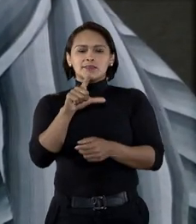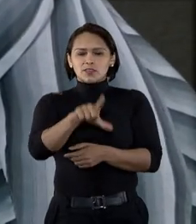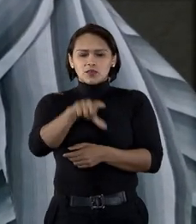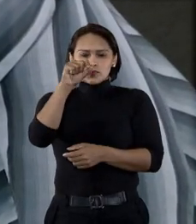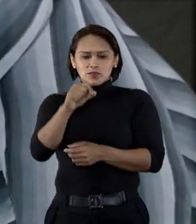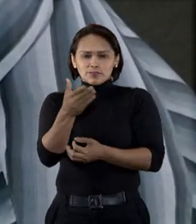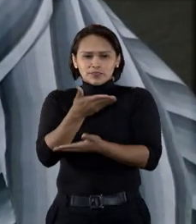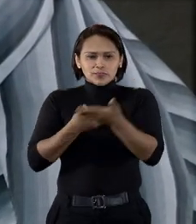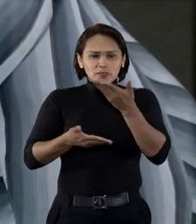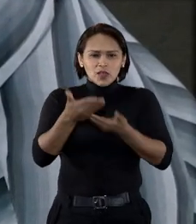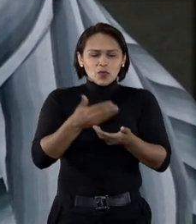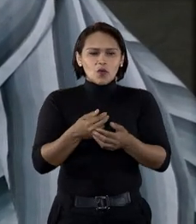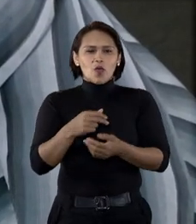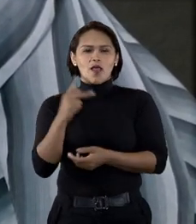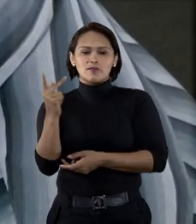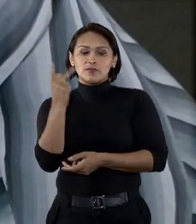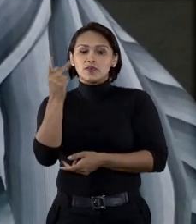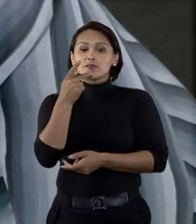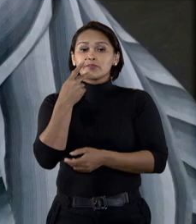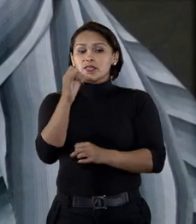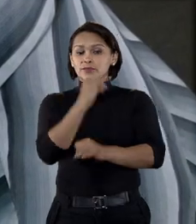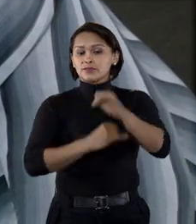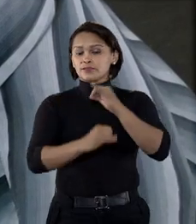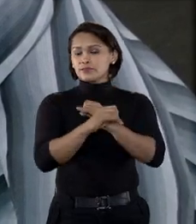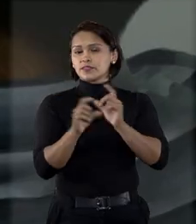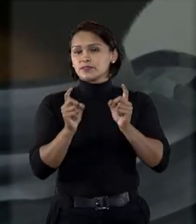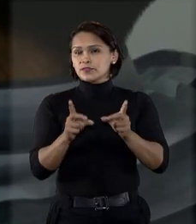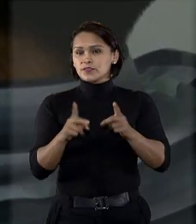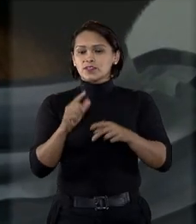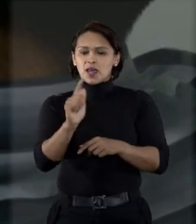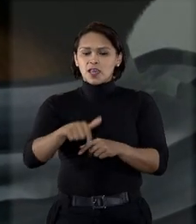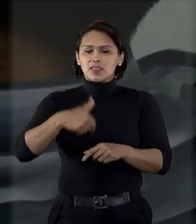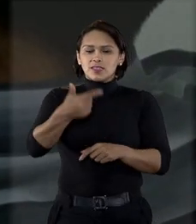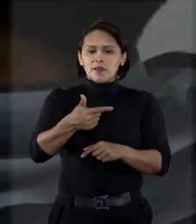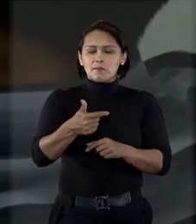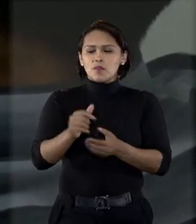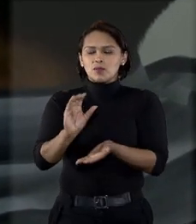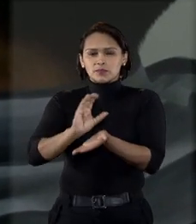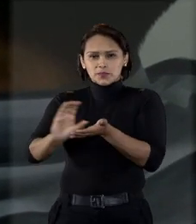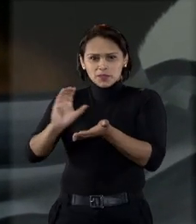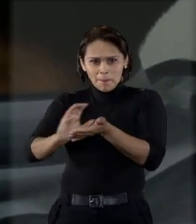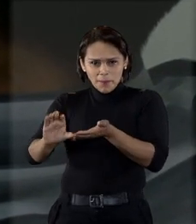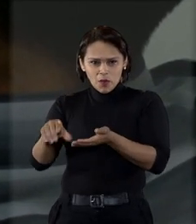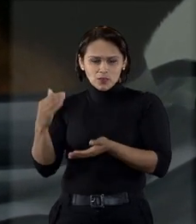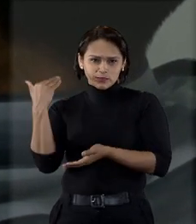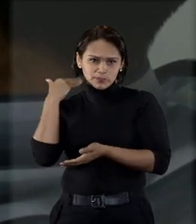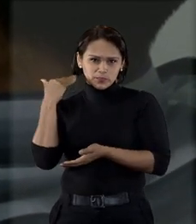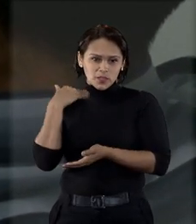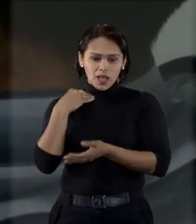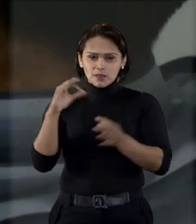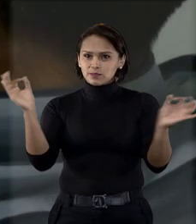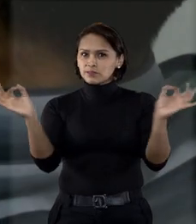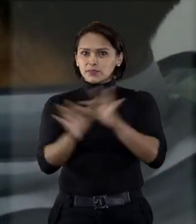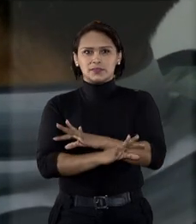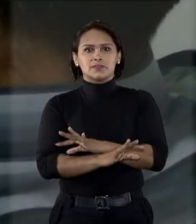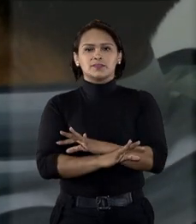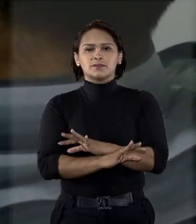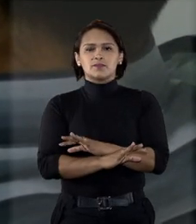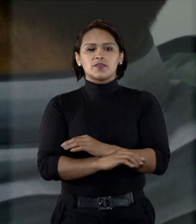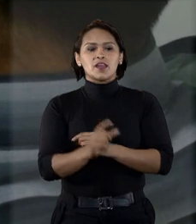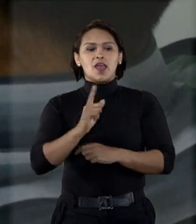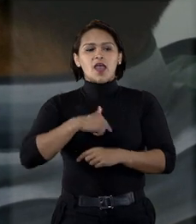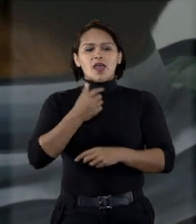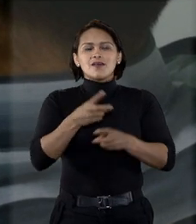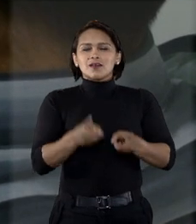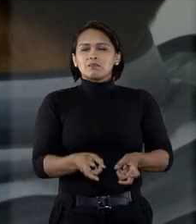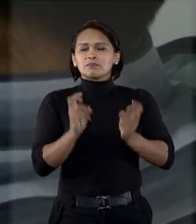de escolher um negociante bem avaliado em vendas online. Depois que fez a transferência bancária, o anúncio desapareceu.